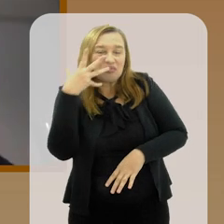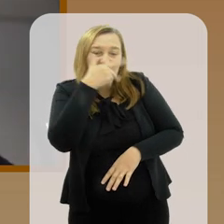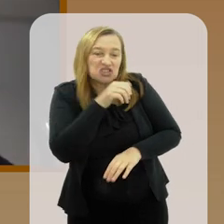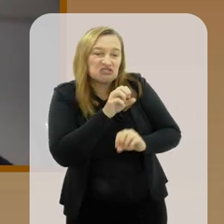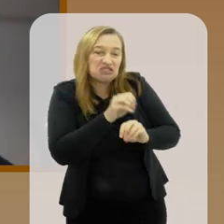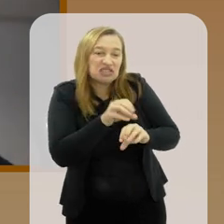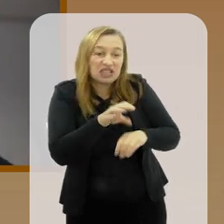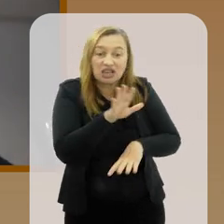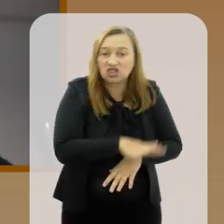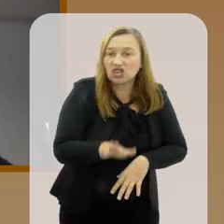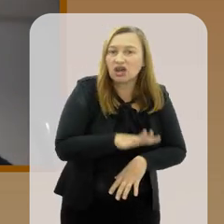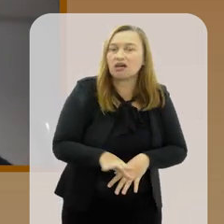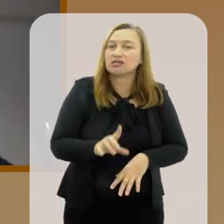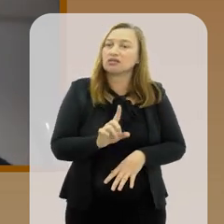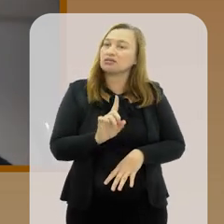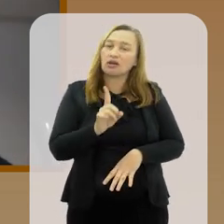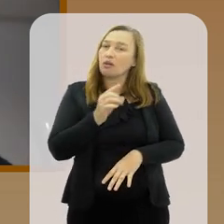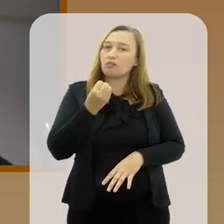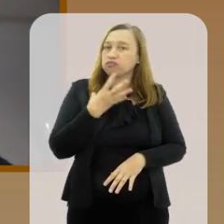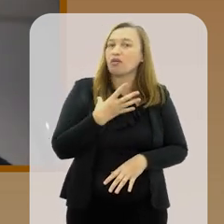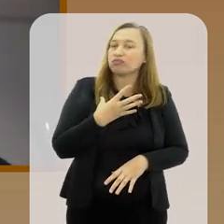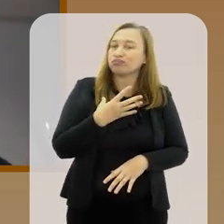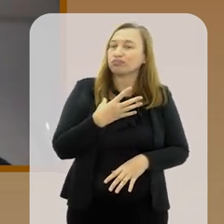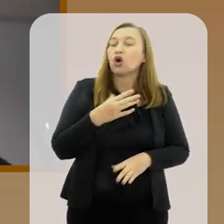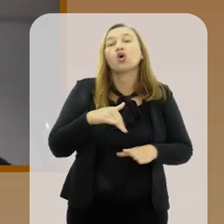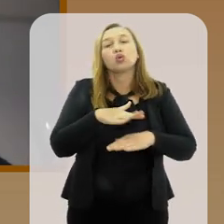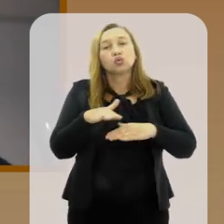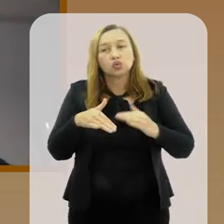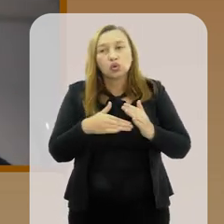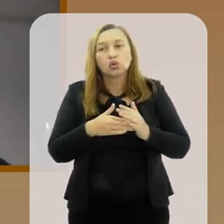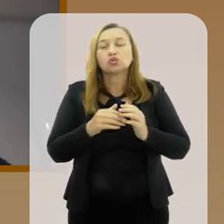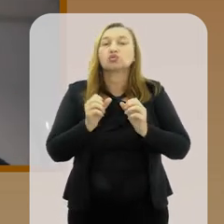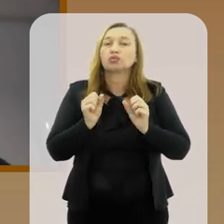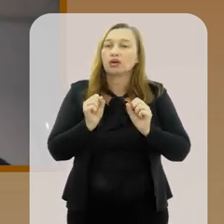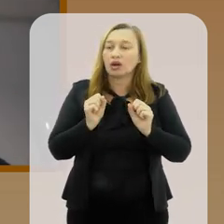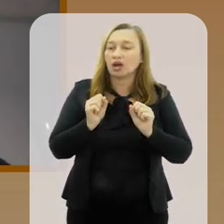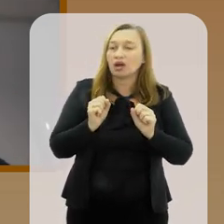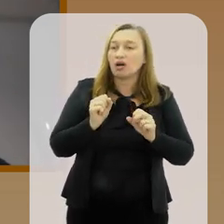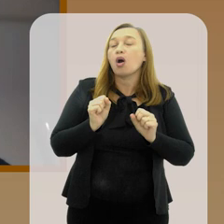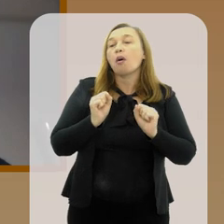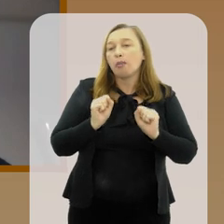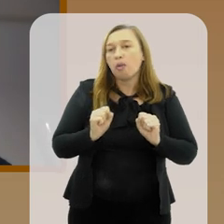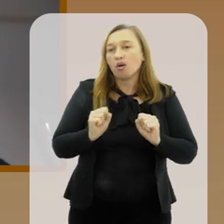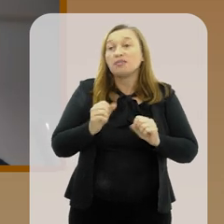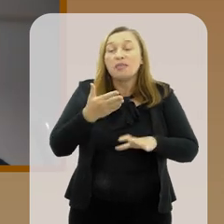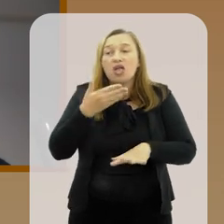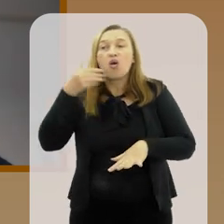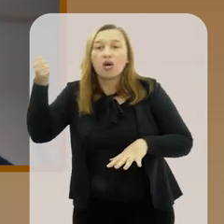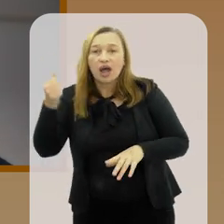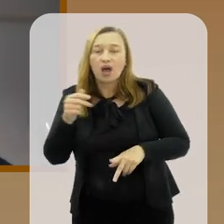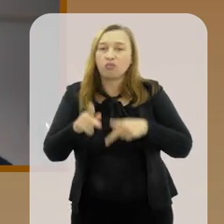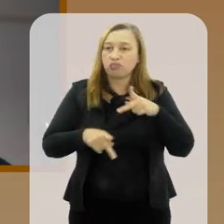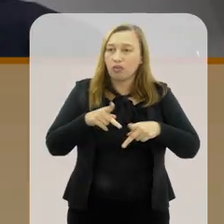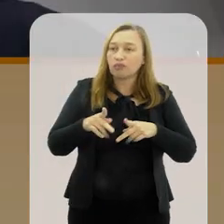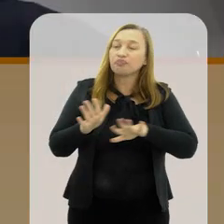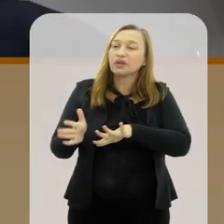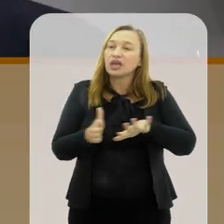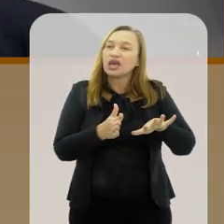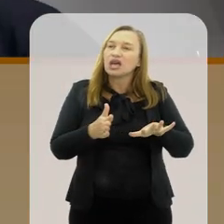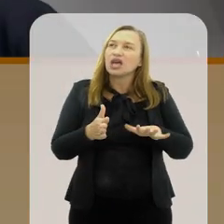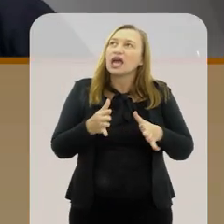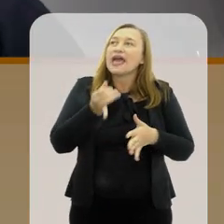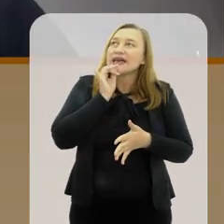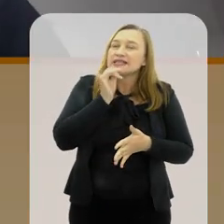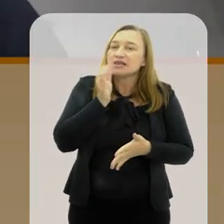bonitinho ficar passando isso para as crianças. Isso é um desserviço e todo mundo pode começar a contribuir não fazendo esse desserviço. Eu